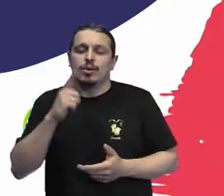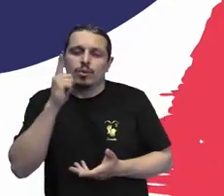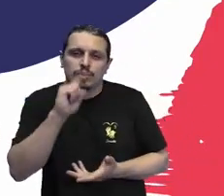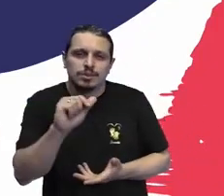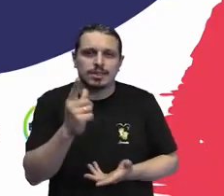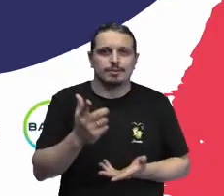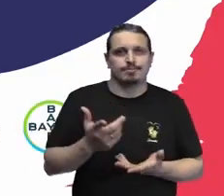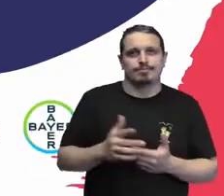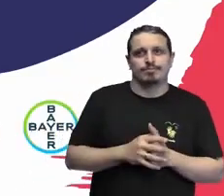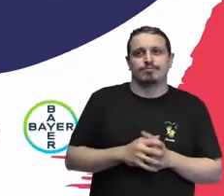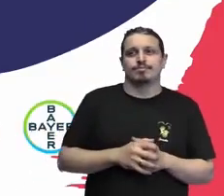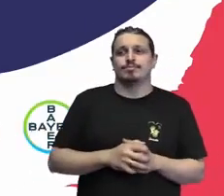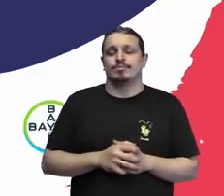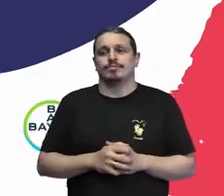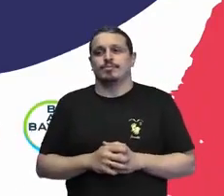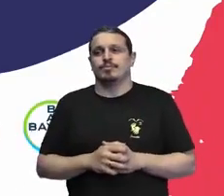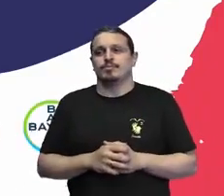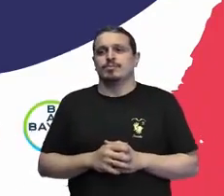trabalhar com